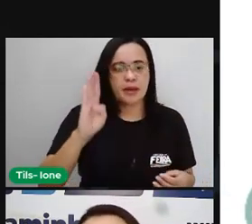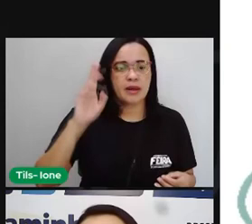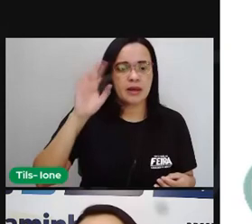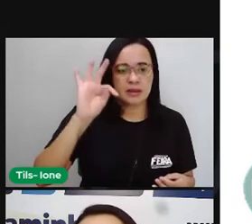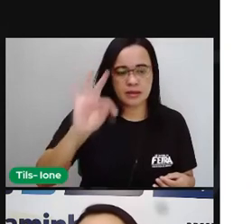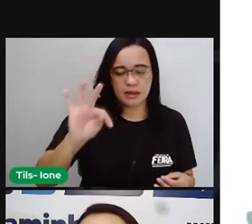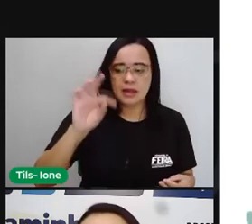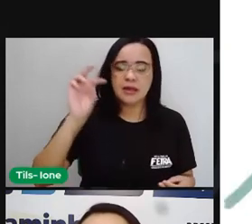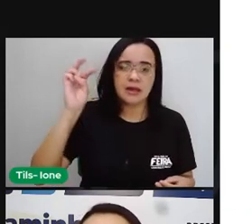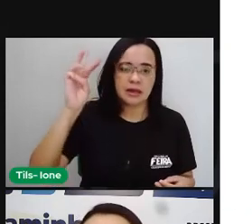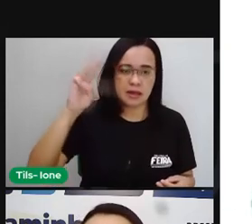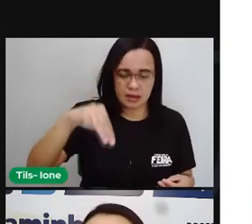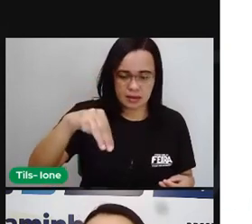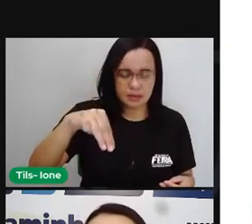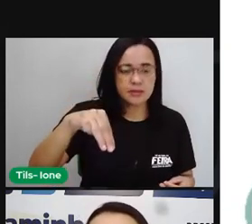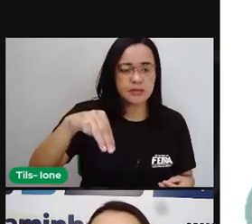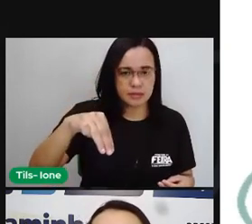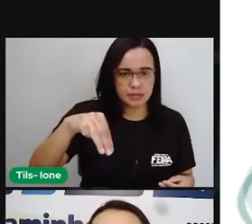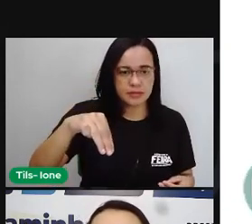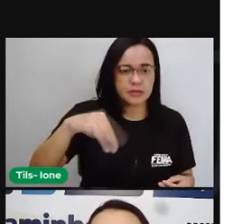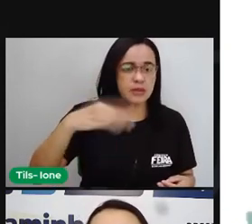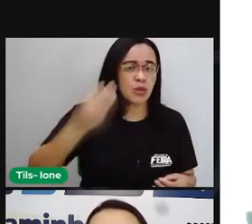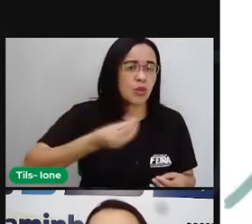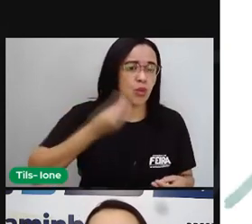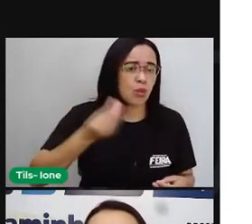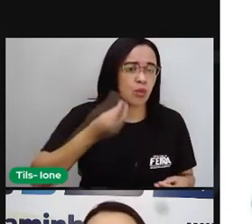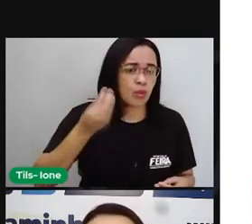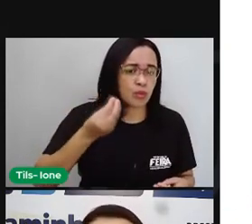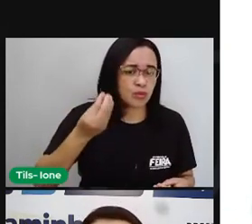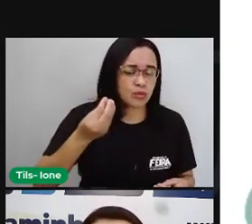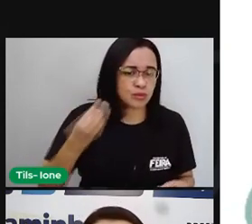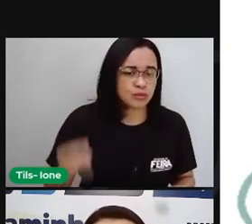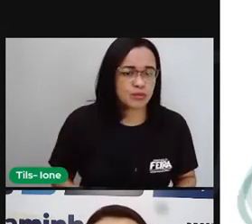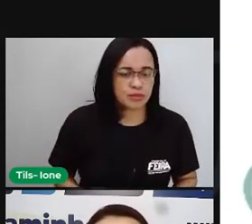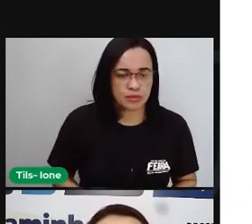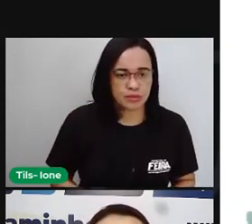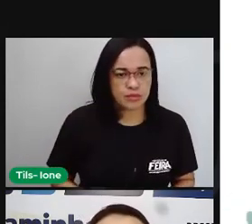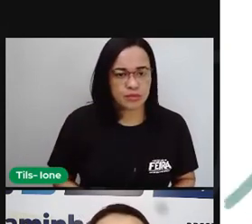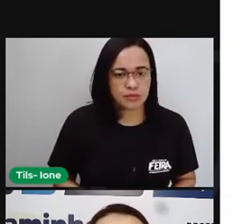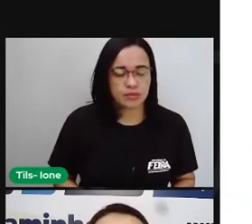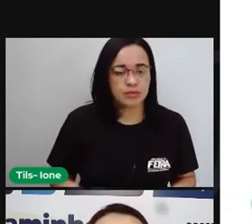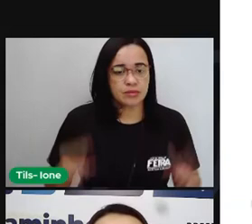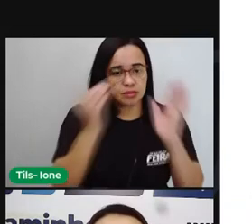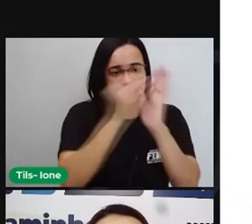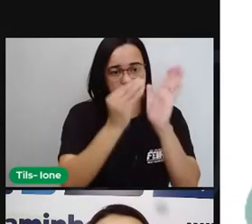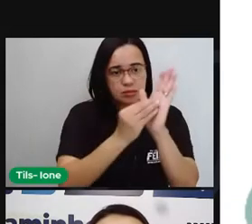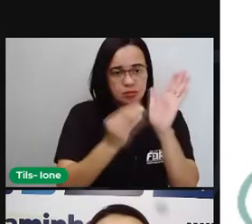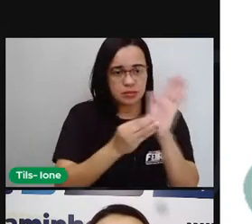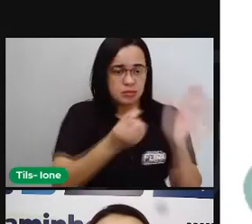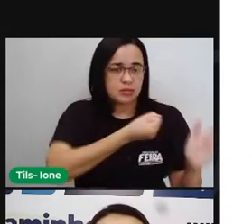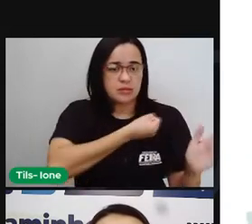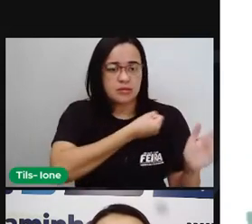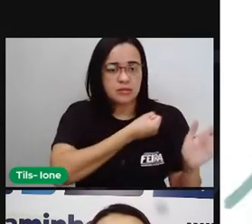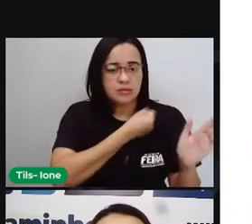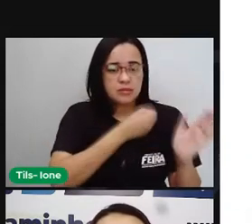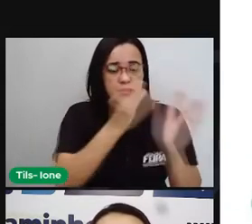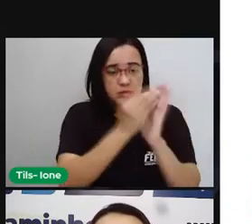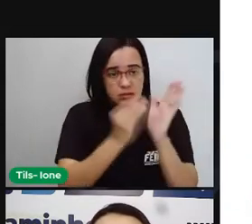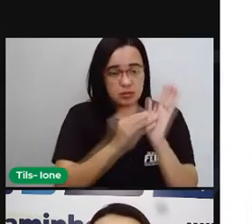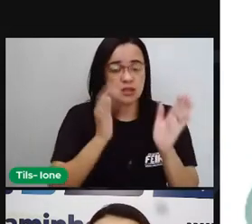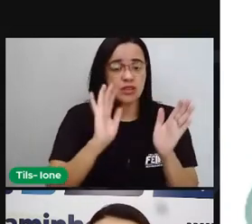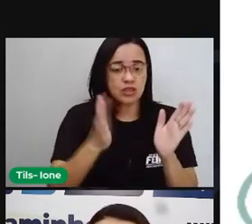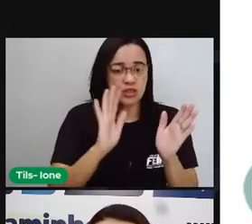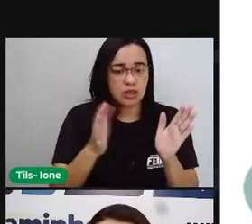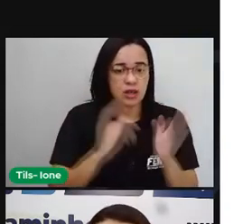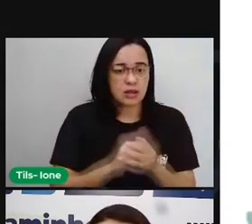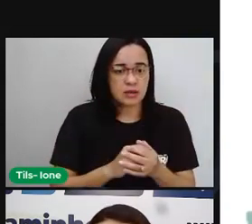novamente a PRO observando antes de tudo os valores que já foram dados aí pelo problema. Então, batimentos por minuto igual